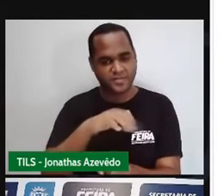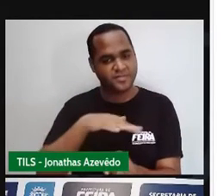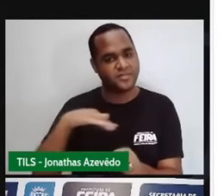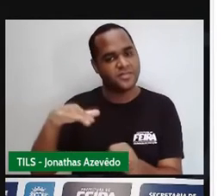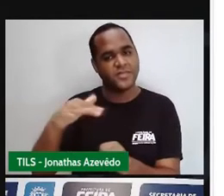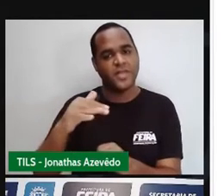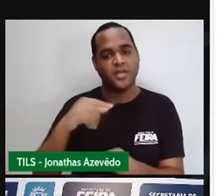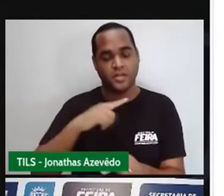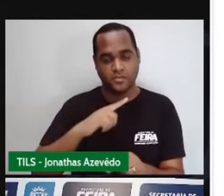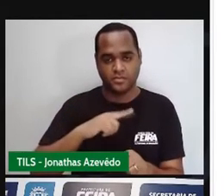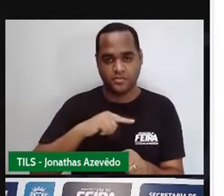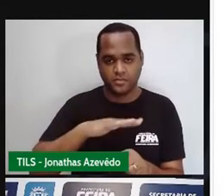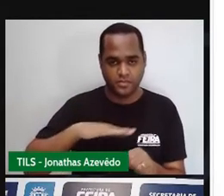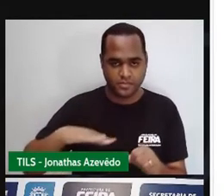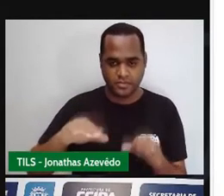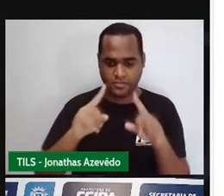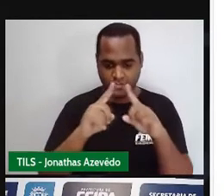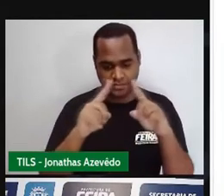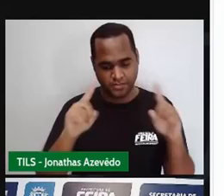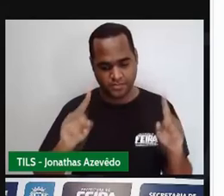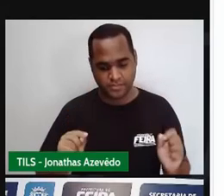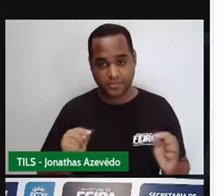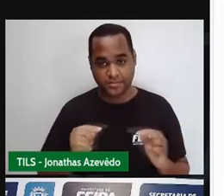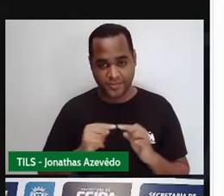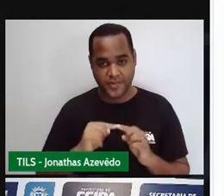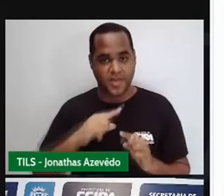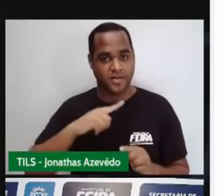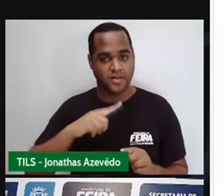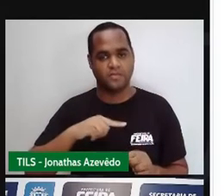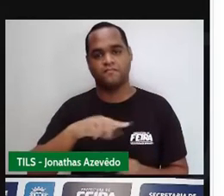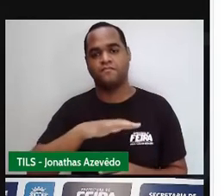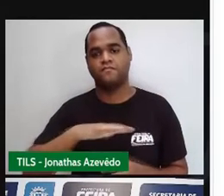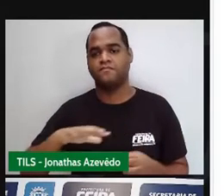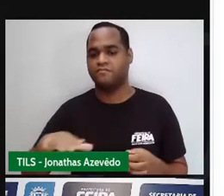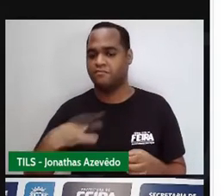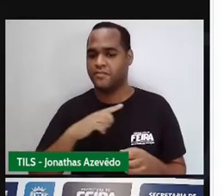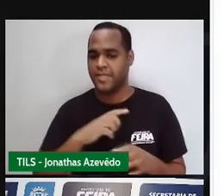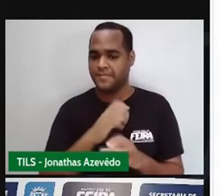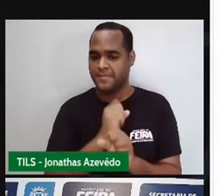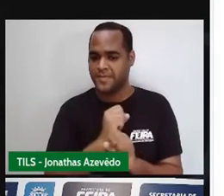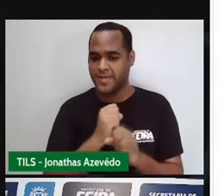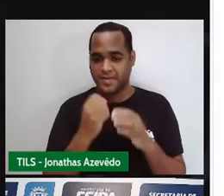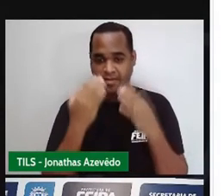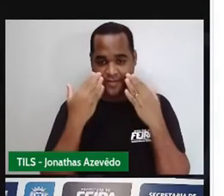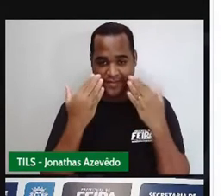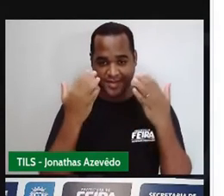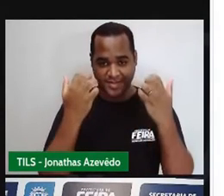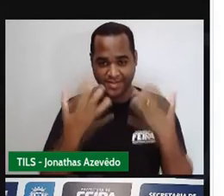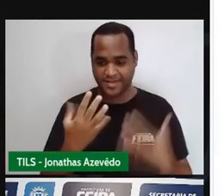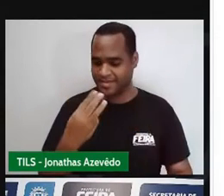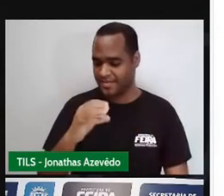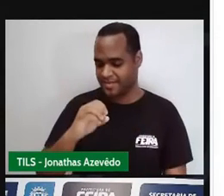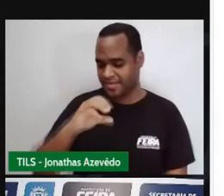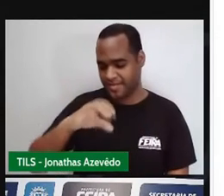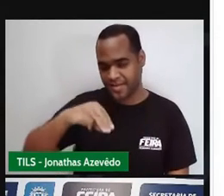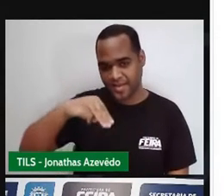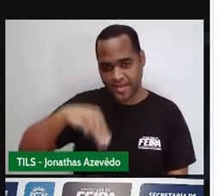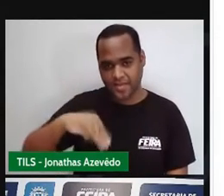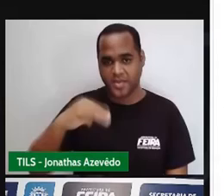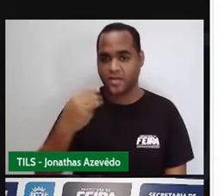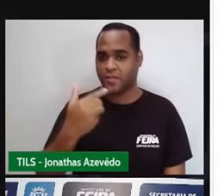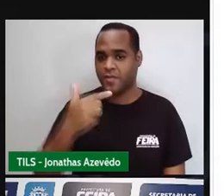retângulo lilás, que está aparecendo na tela aí para você, é 30 centímetros